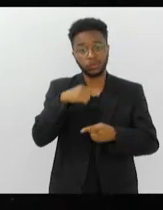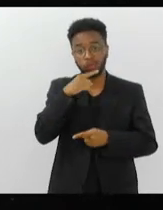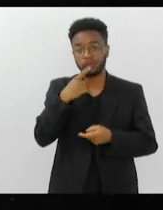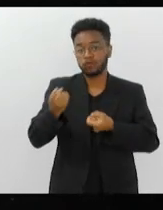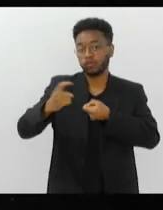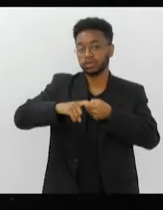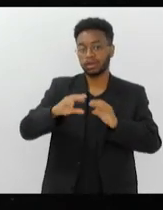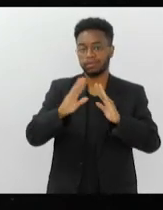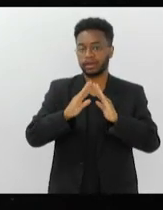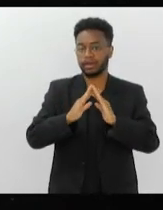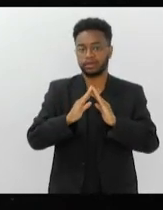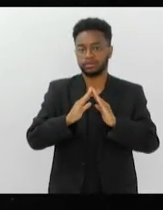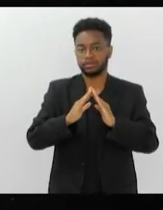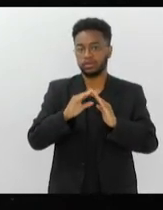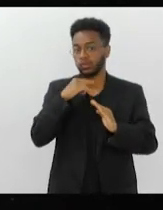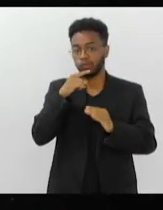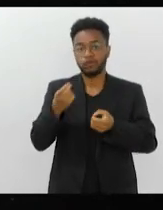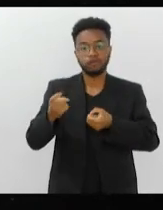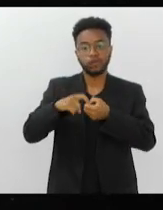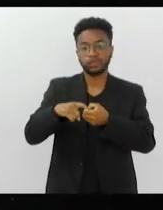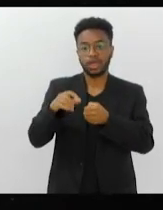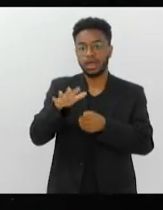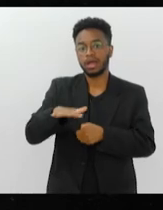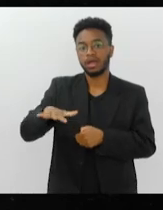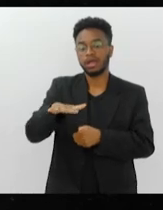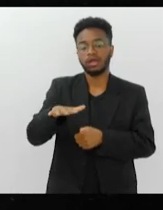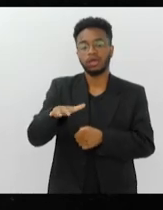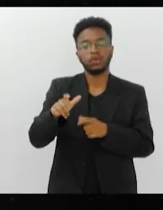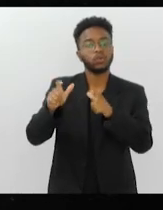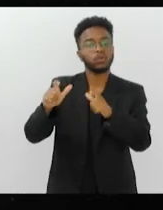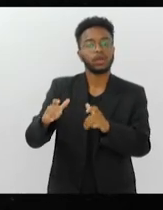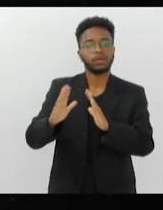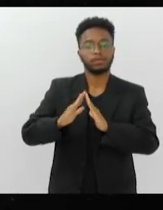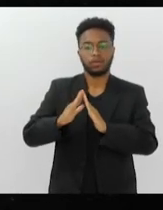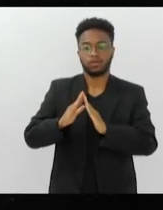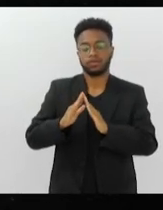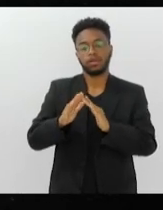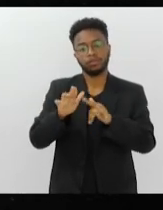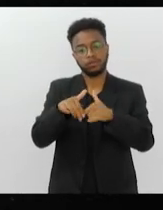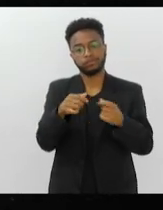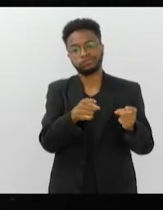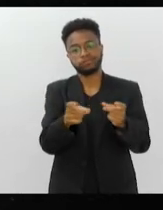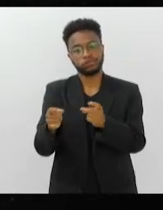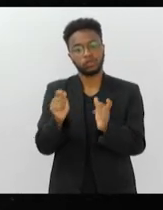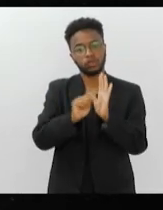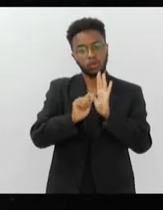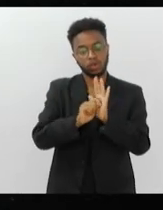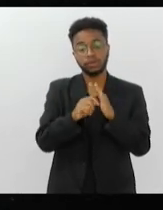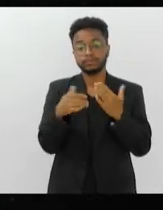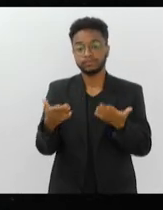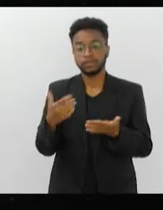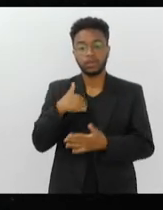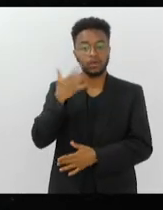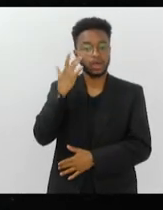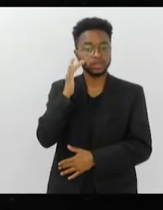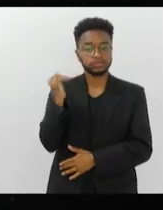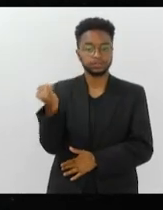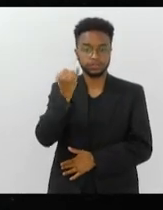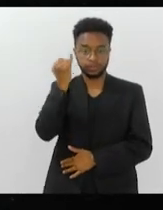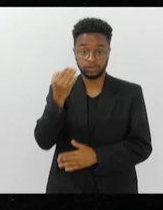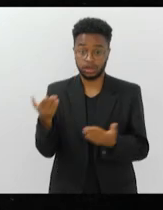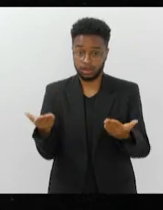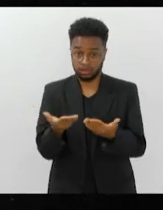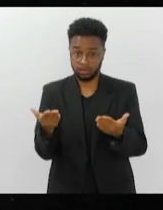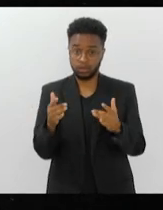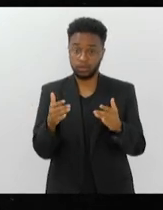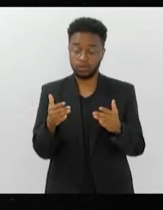para as suas comunidades devido à questão do narcotráfico. Então eu acho que é importante nesse momento, hoje